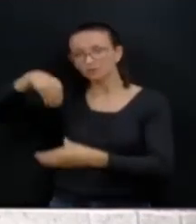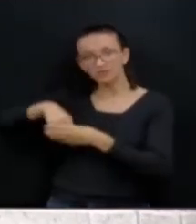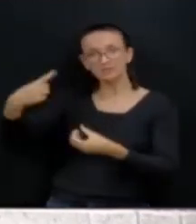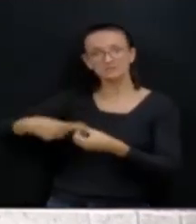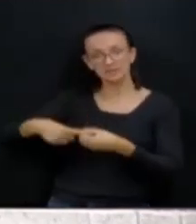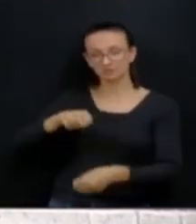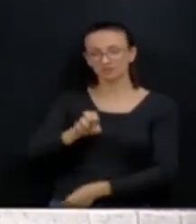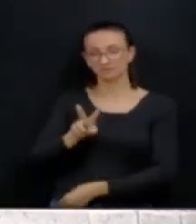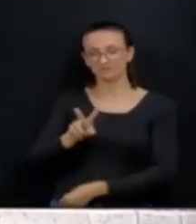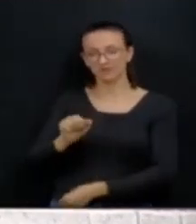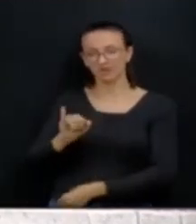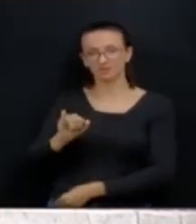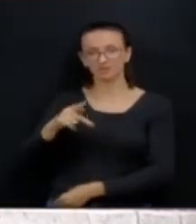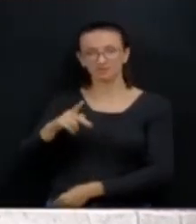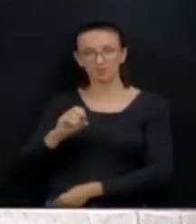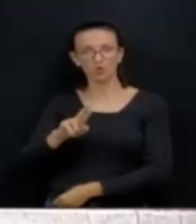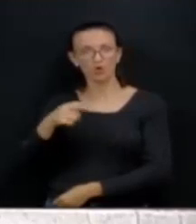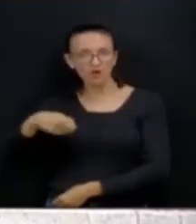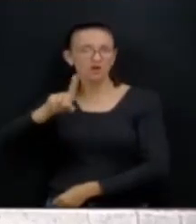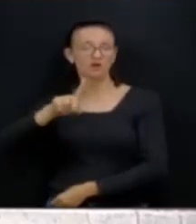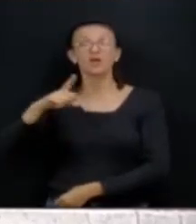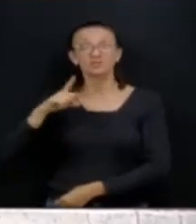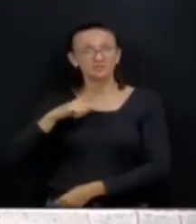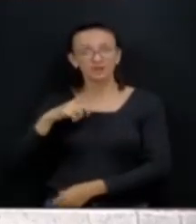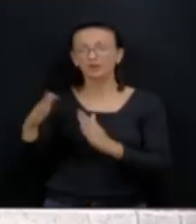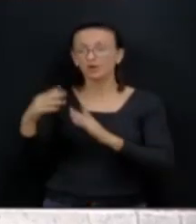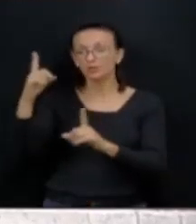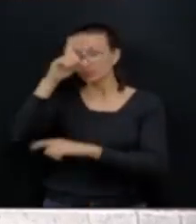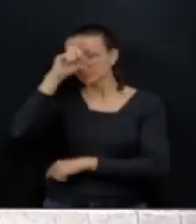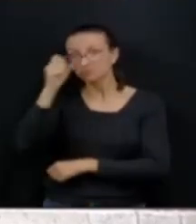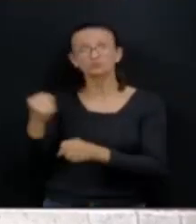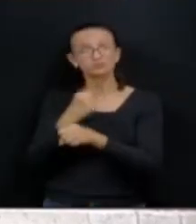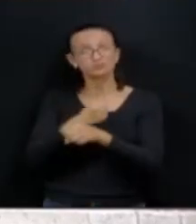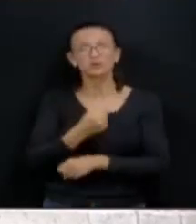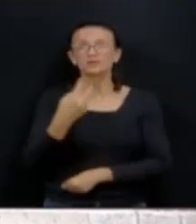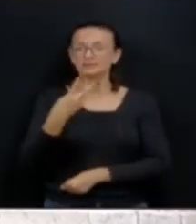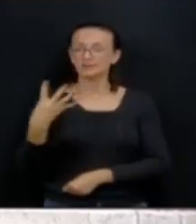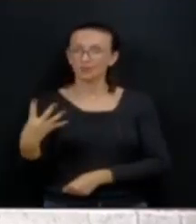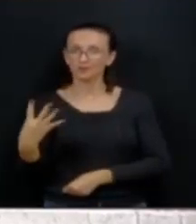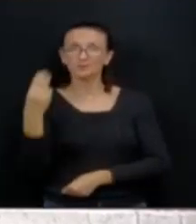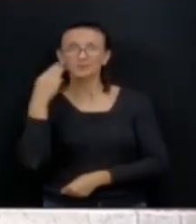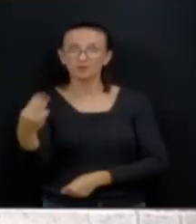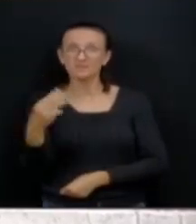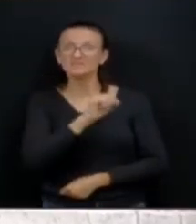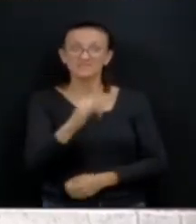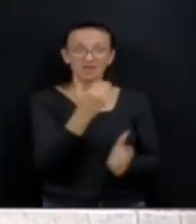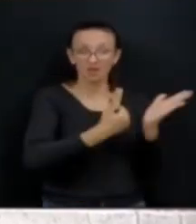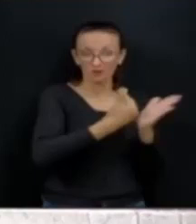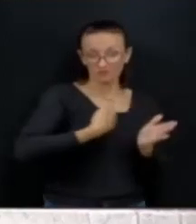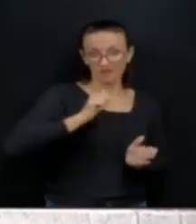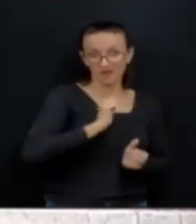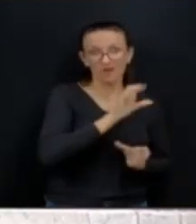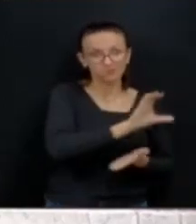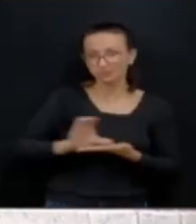merece, de 11 mil metros quadrados, custou 34 milhões. A renúncia dava para fazer 350